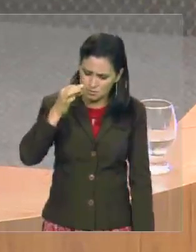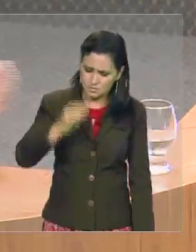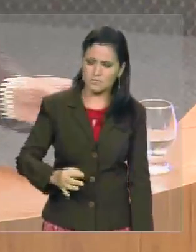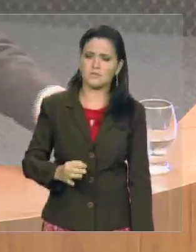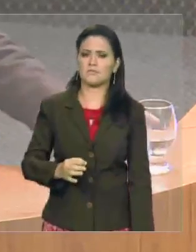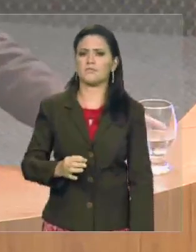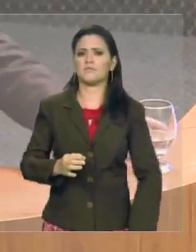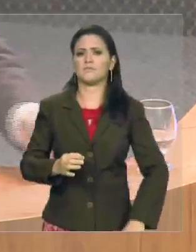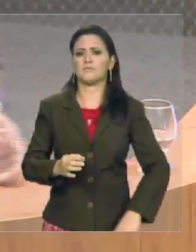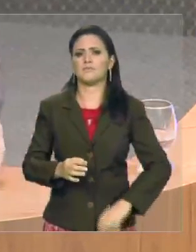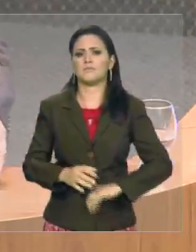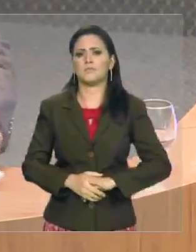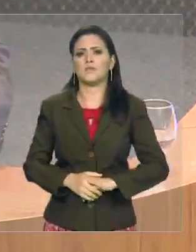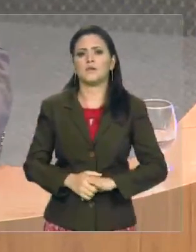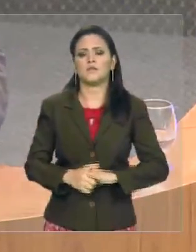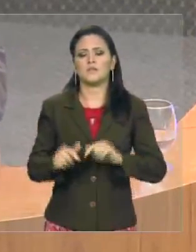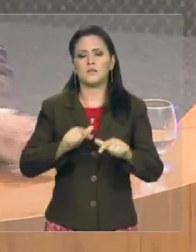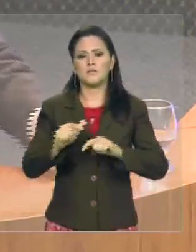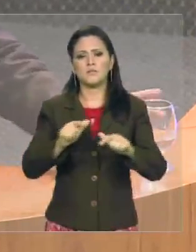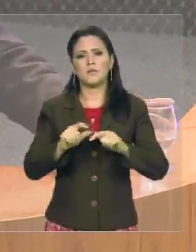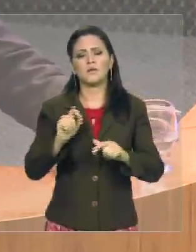sociedade. Que Deus abençoe a todos. Obrigado pela atenção. Obrigado. Obrigado. Obrigado.